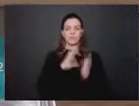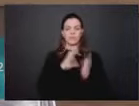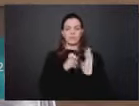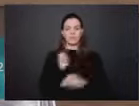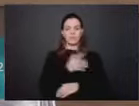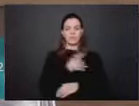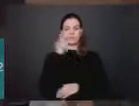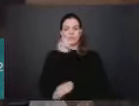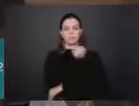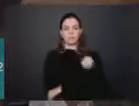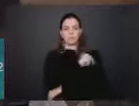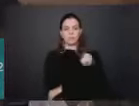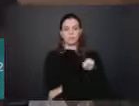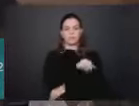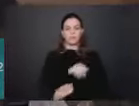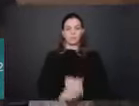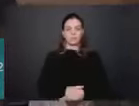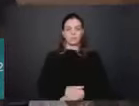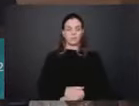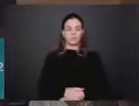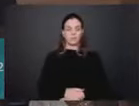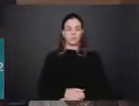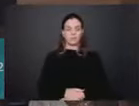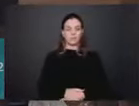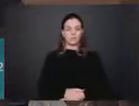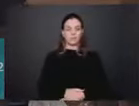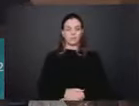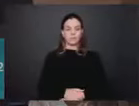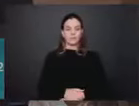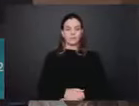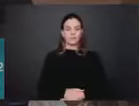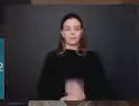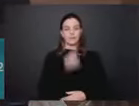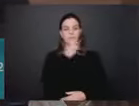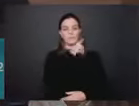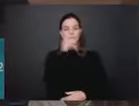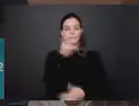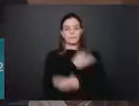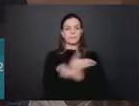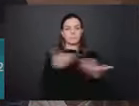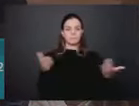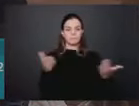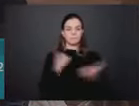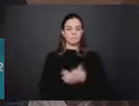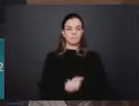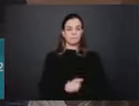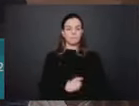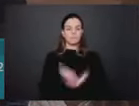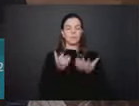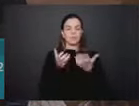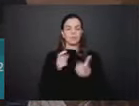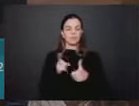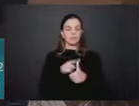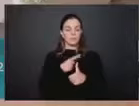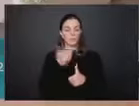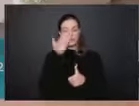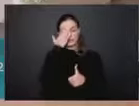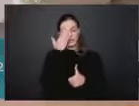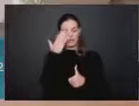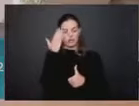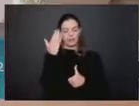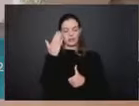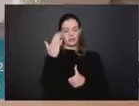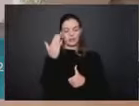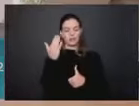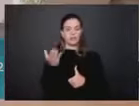registrado, então. Por favor, com a palavra. Bom dia a todos. Quero primeiramente agradecer o excelentíssimo senhor